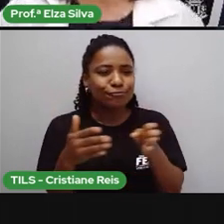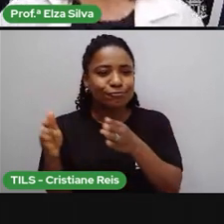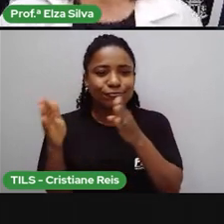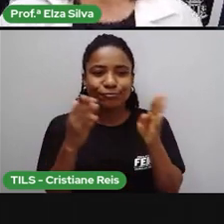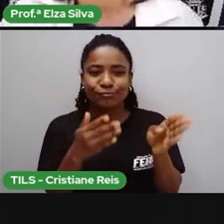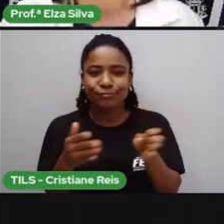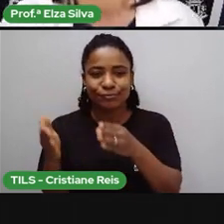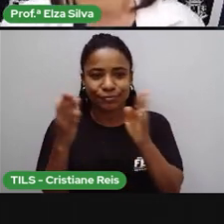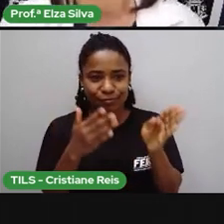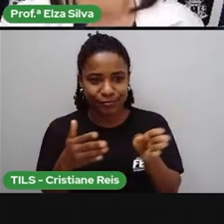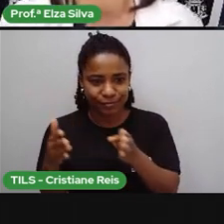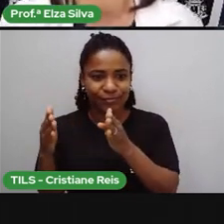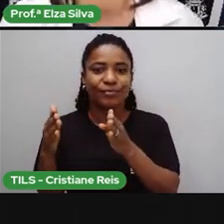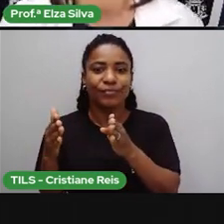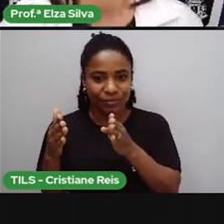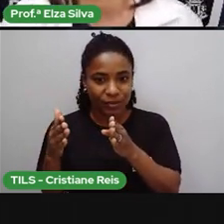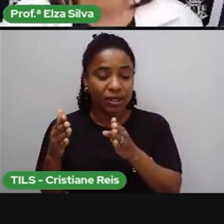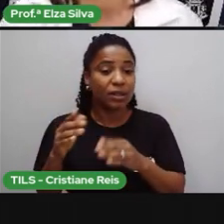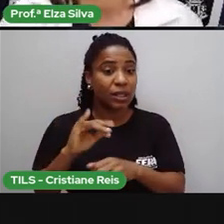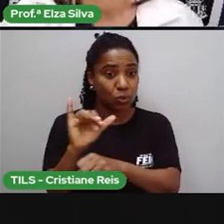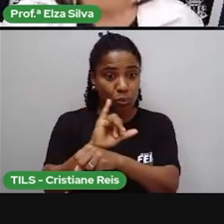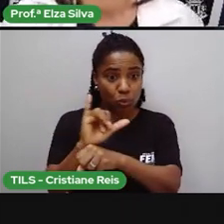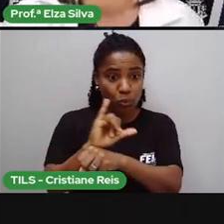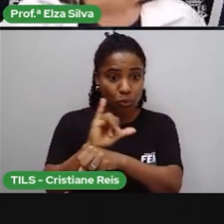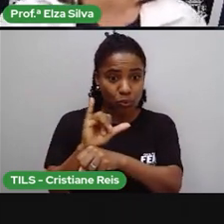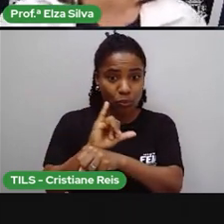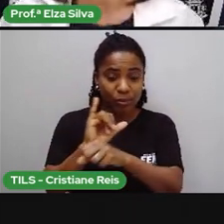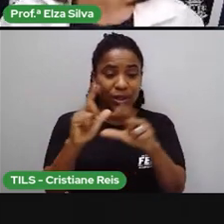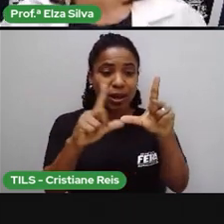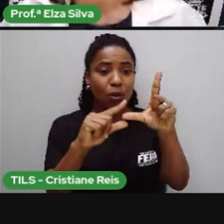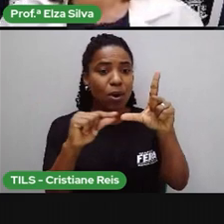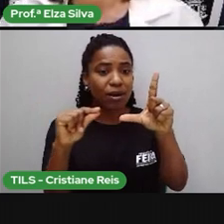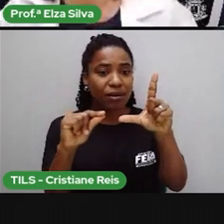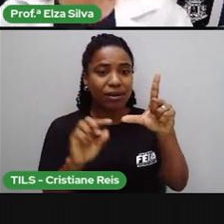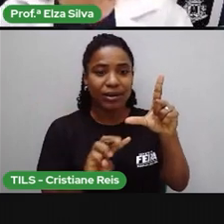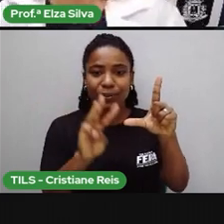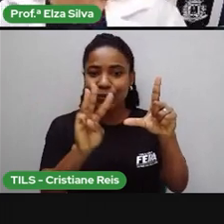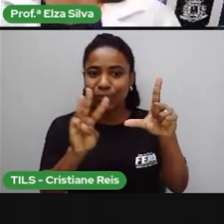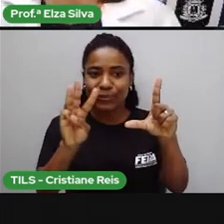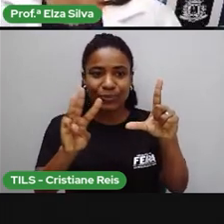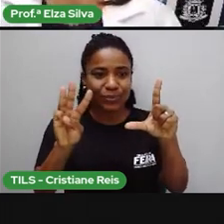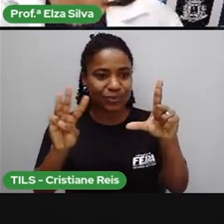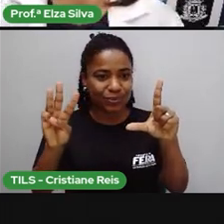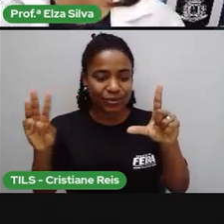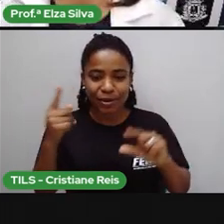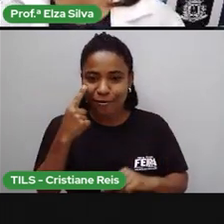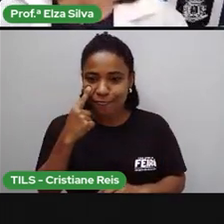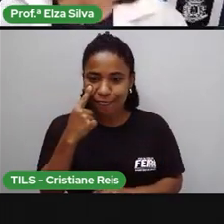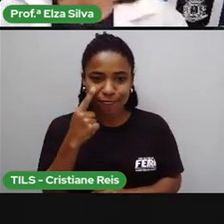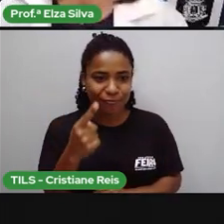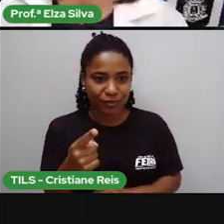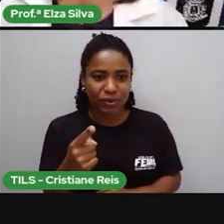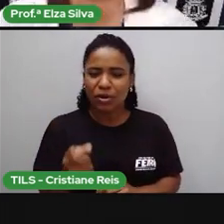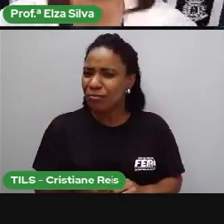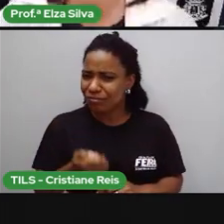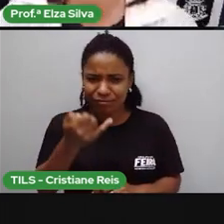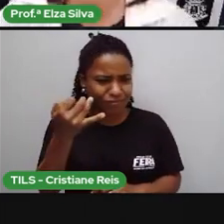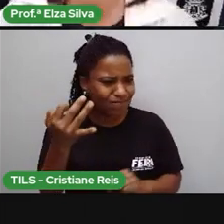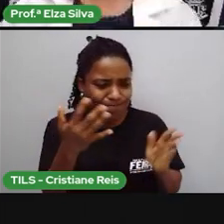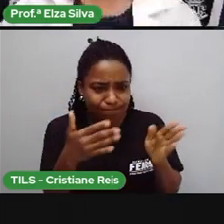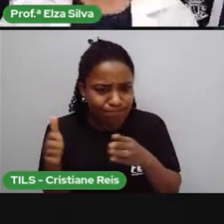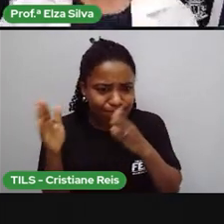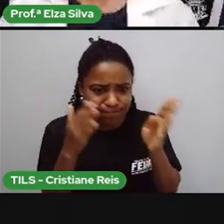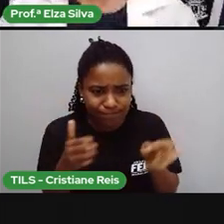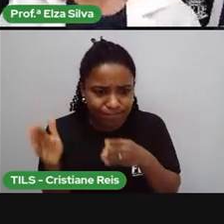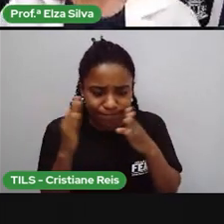Este vídeo está disponível no YouTube. Eu coloquei o link para que vocês possam assistir quantas vezes acharem